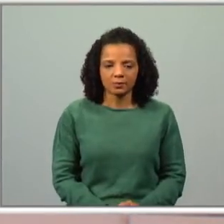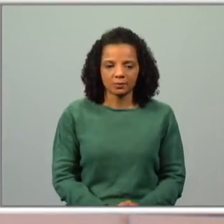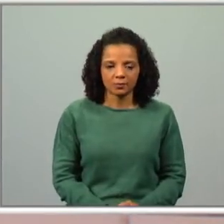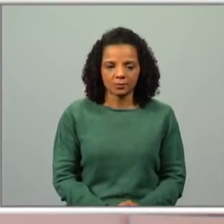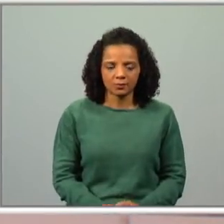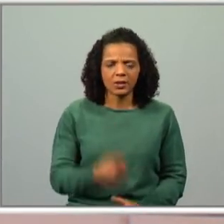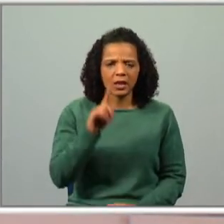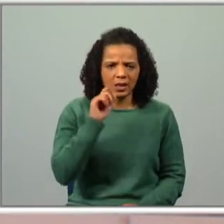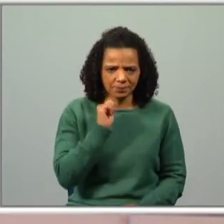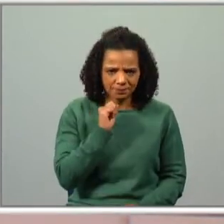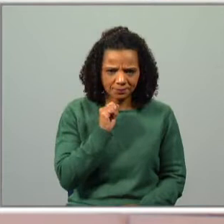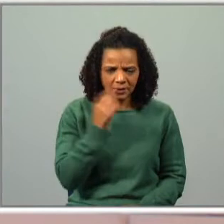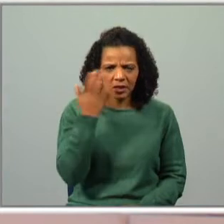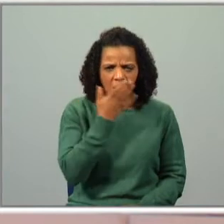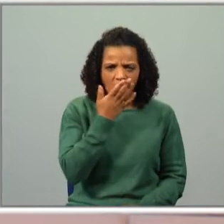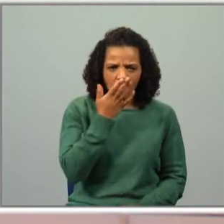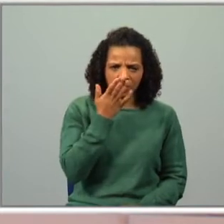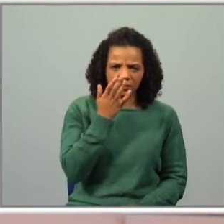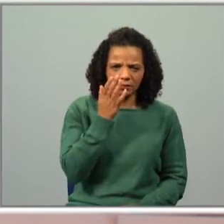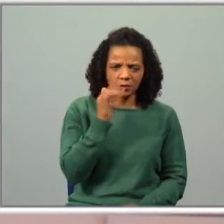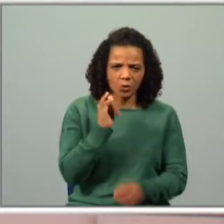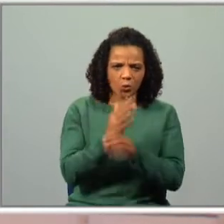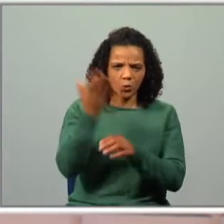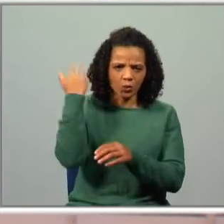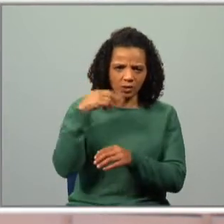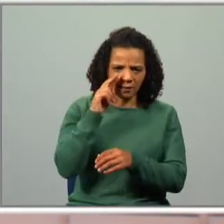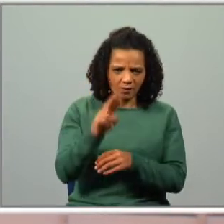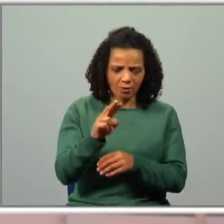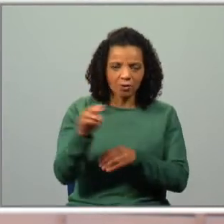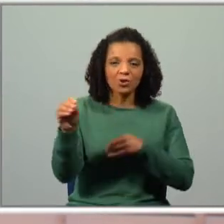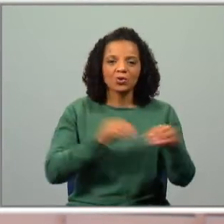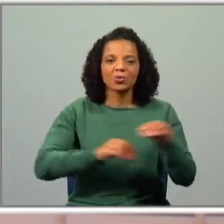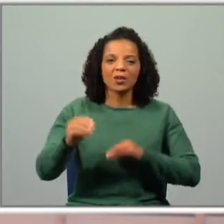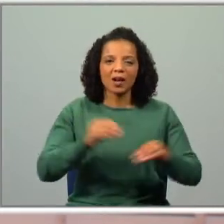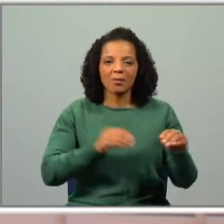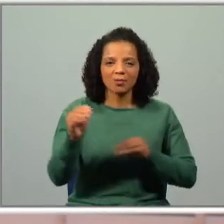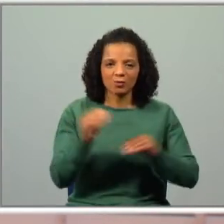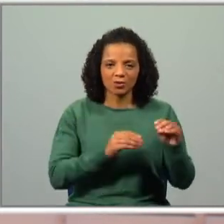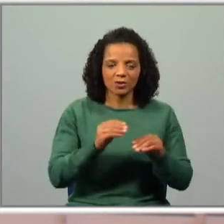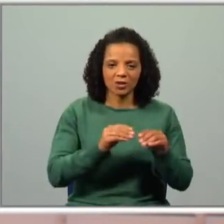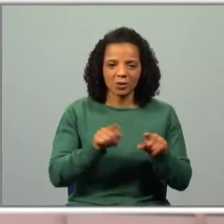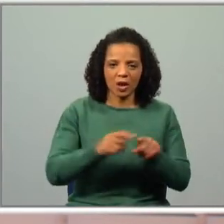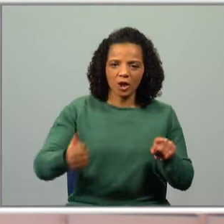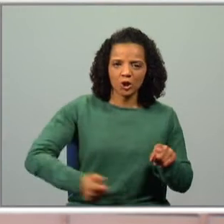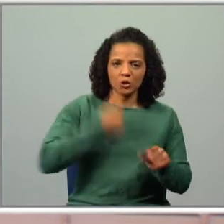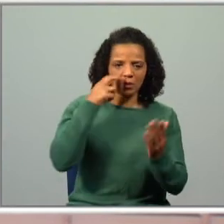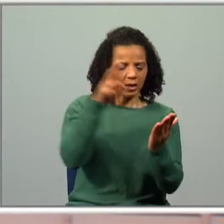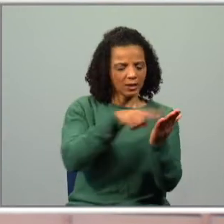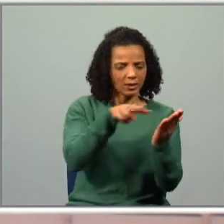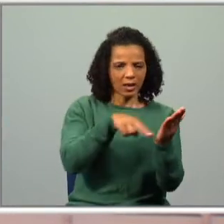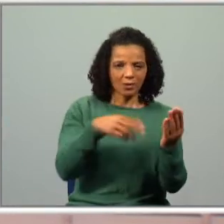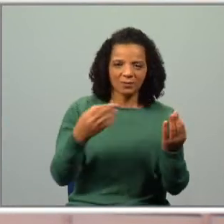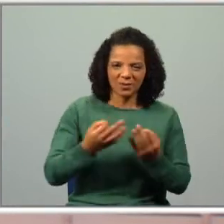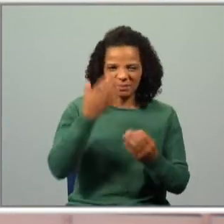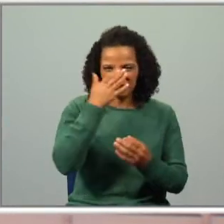Só uma coisa. Viram o bloco anterior em que jogámos ao superliterário? Pois é. Parecia quase que a